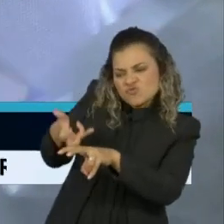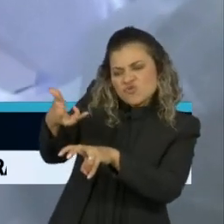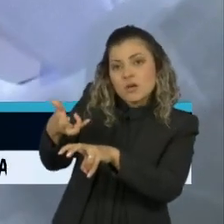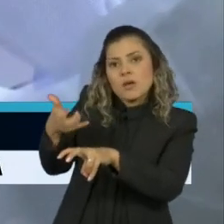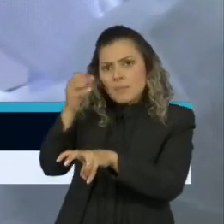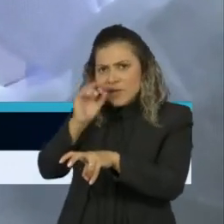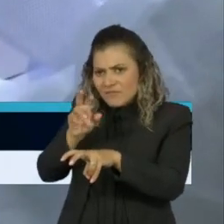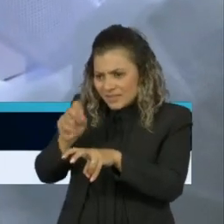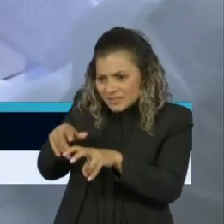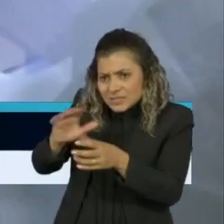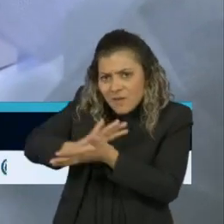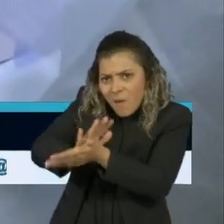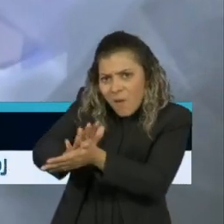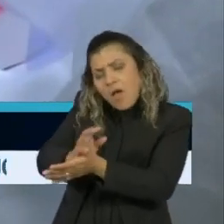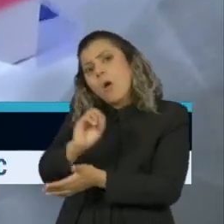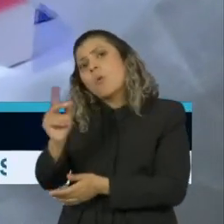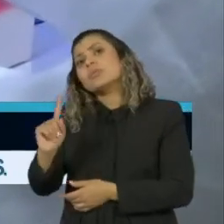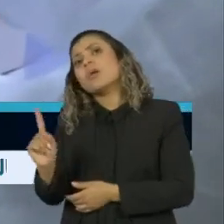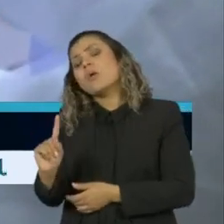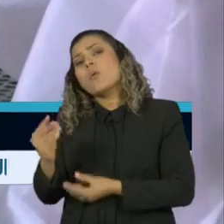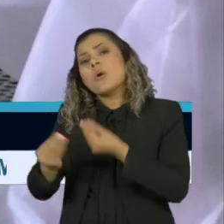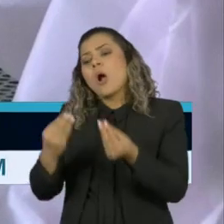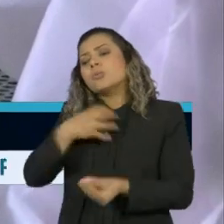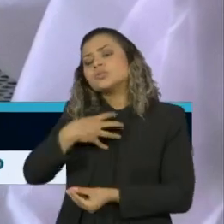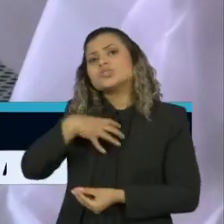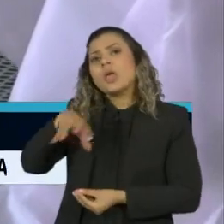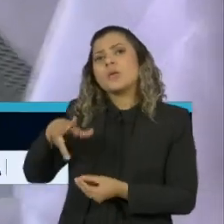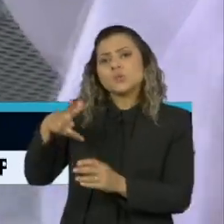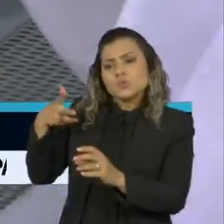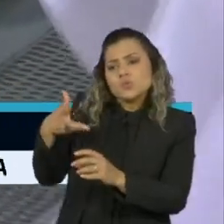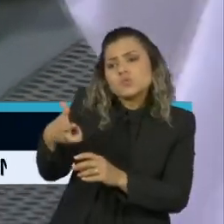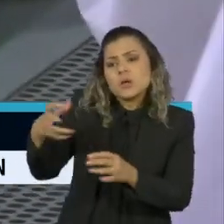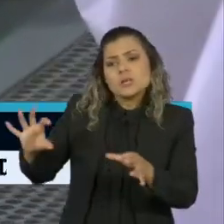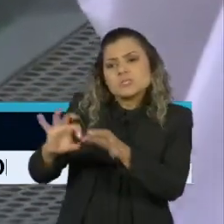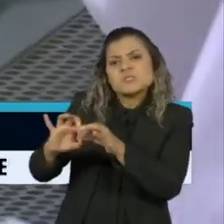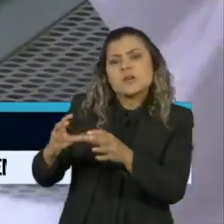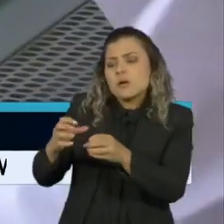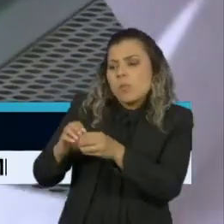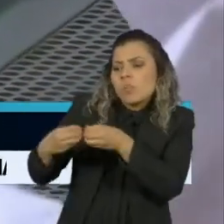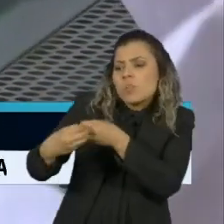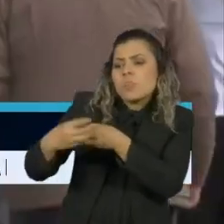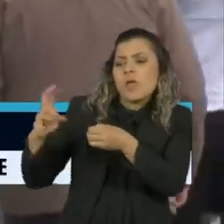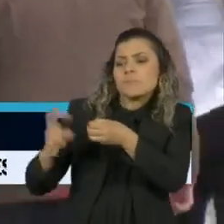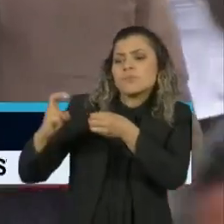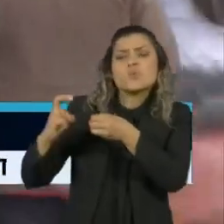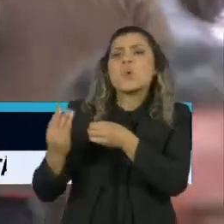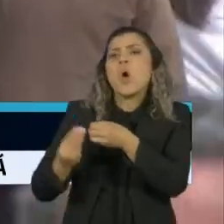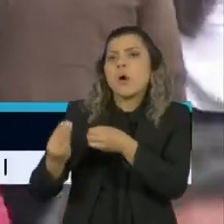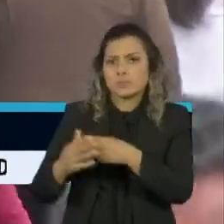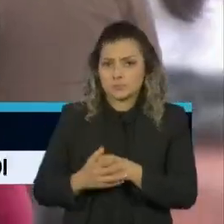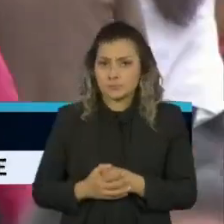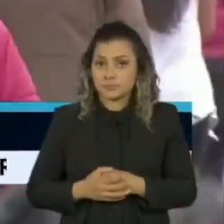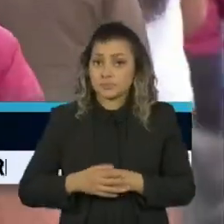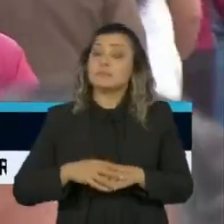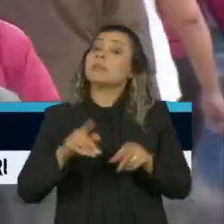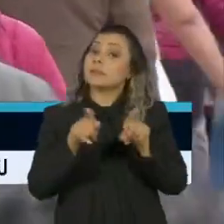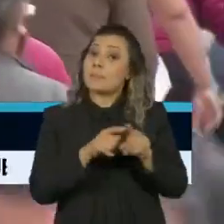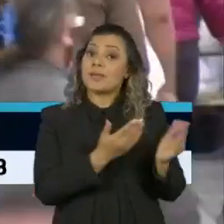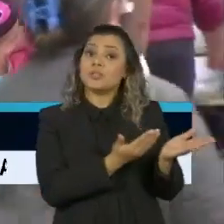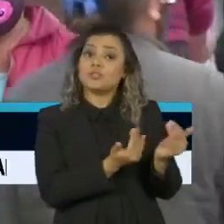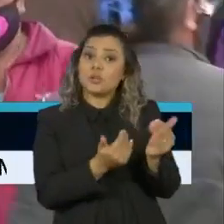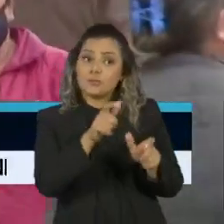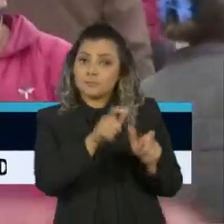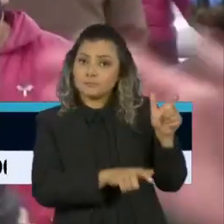de infectá-las e como elas se comportam quando expostas à covid-19. Já o material genético de